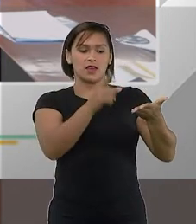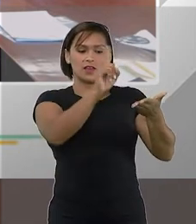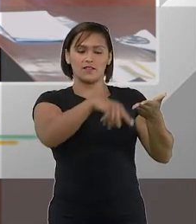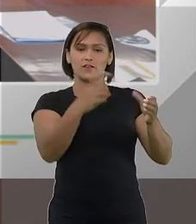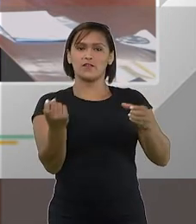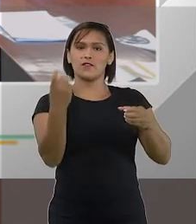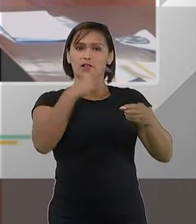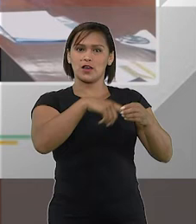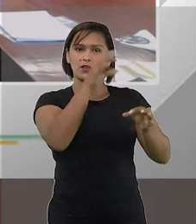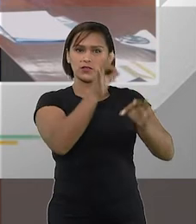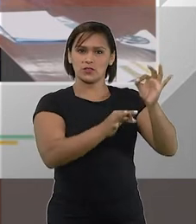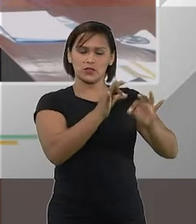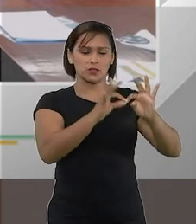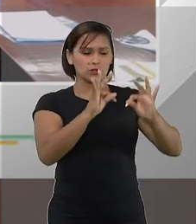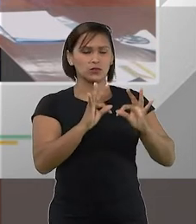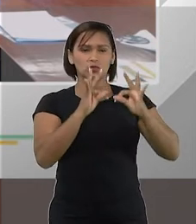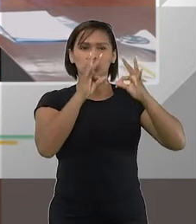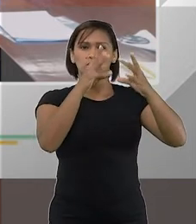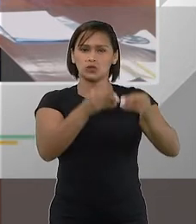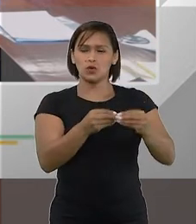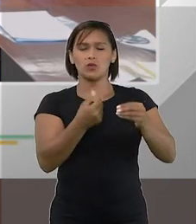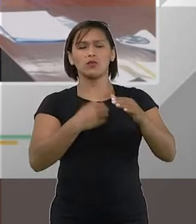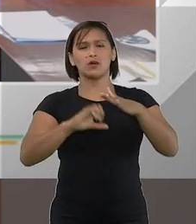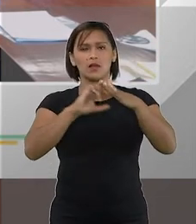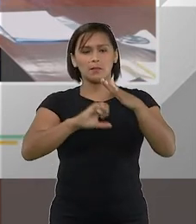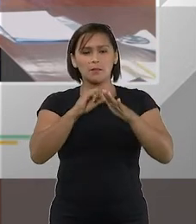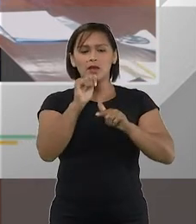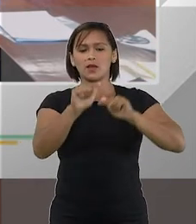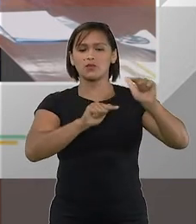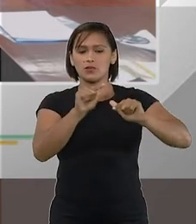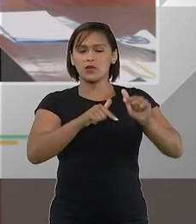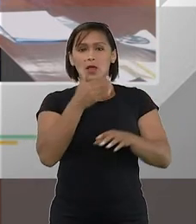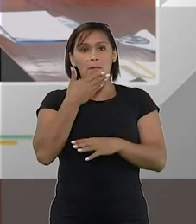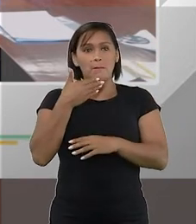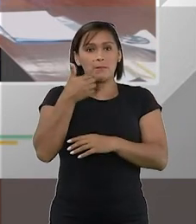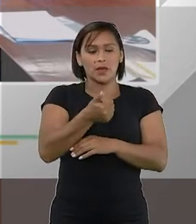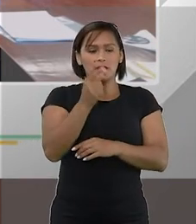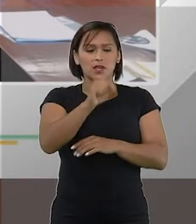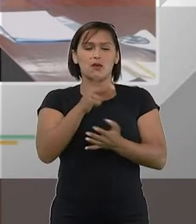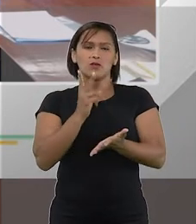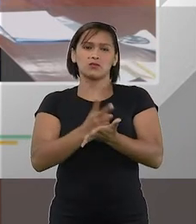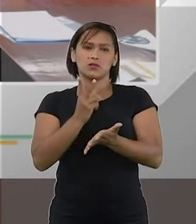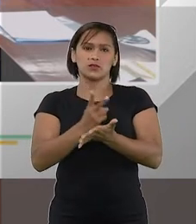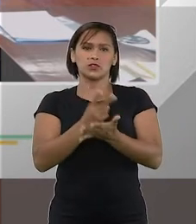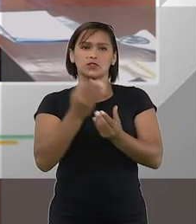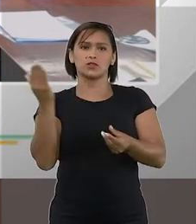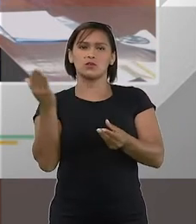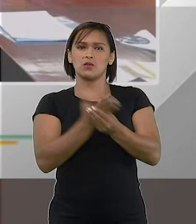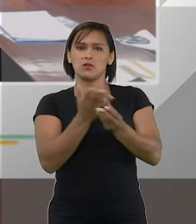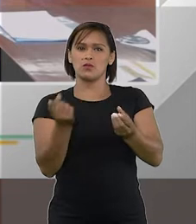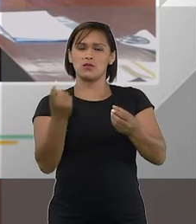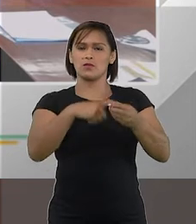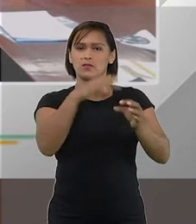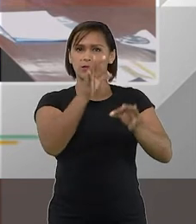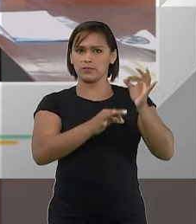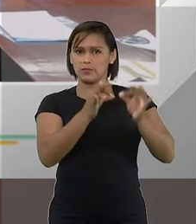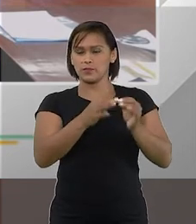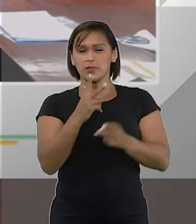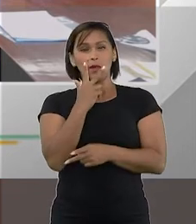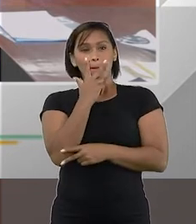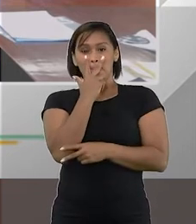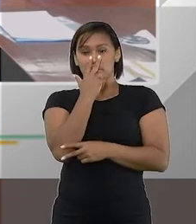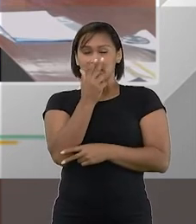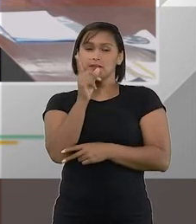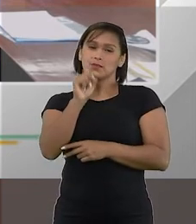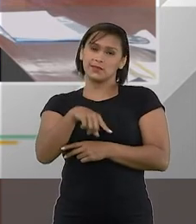de que toda a empresa funcionasse melhor assim em processo de recuperação a mim